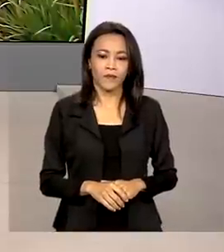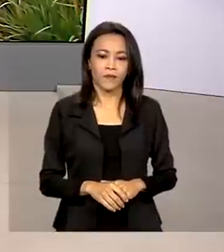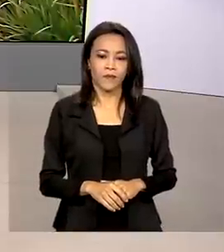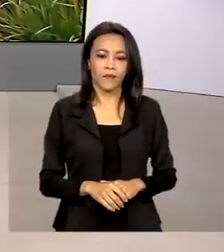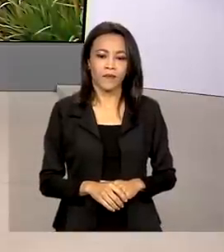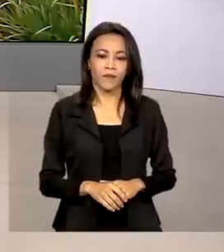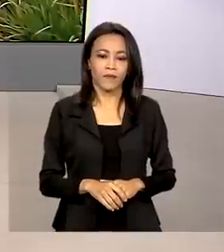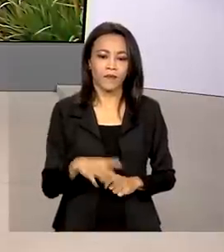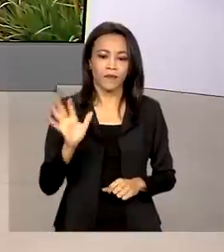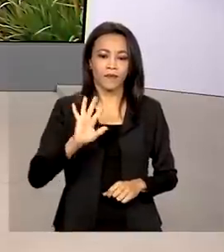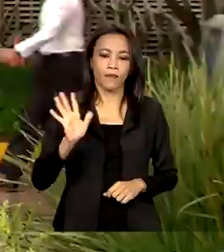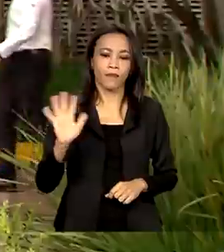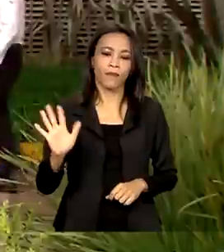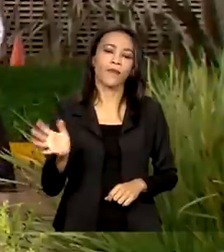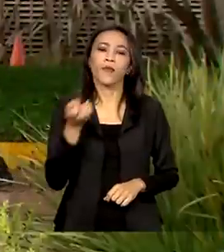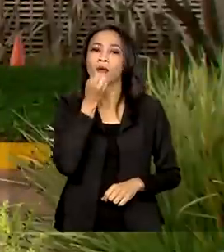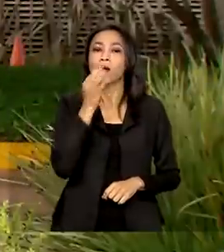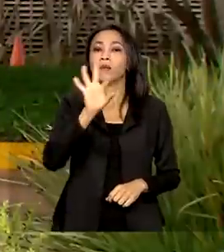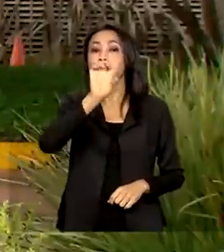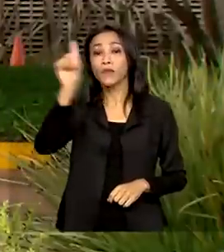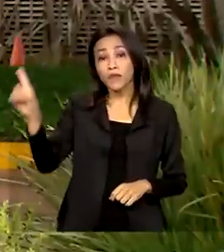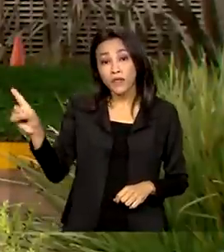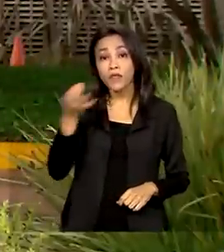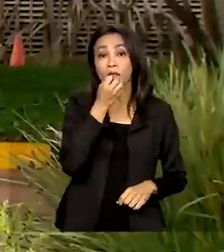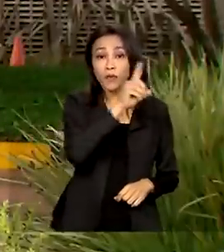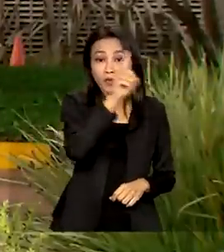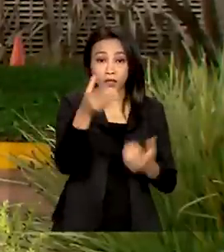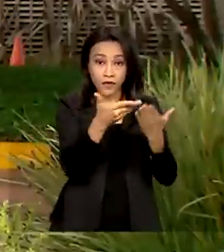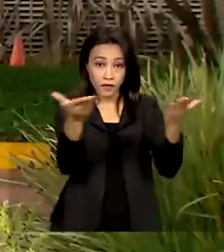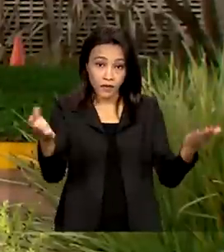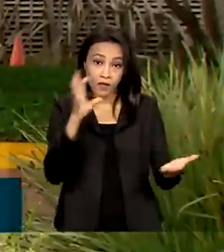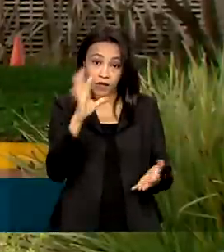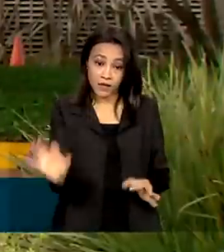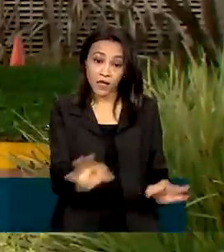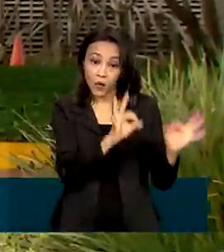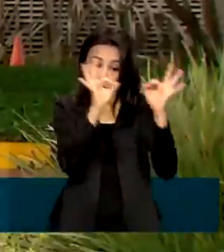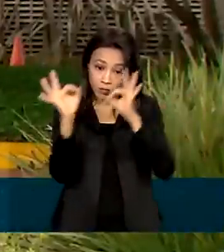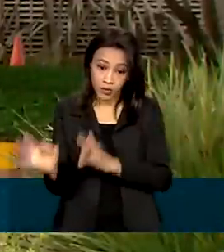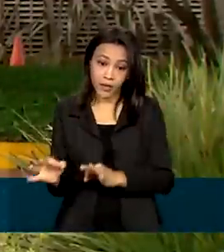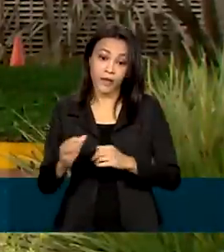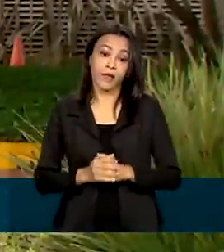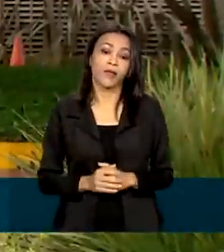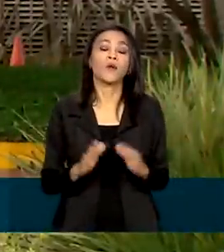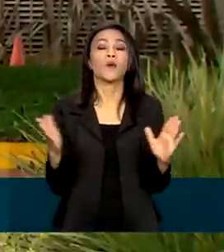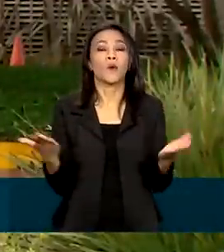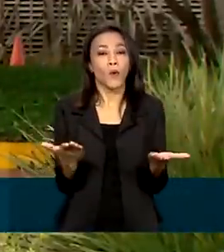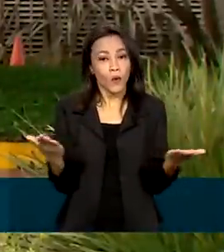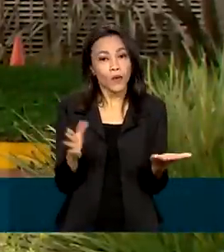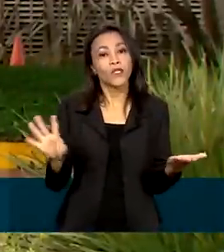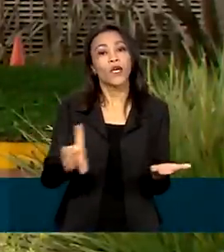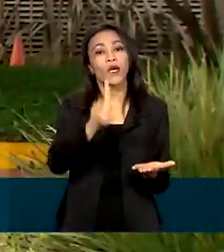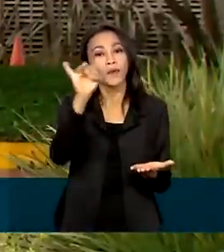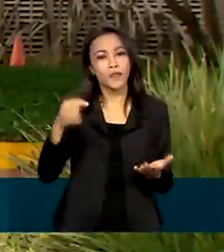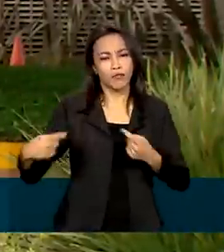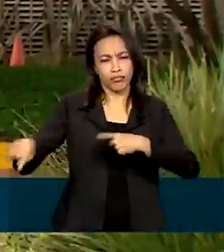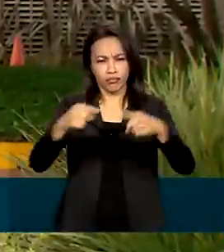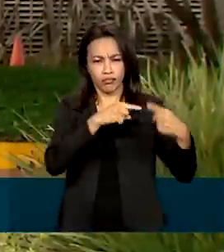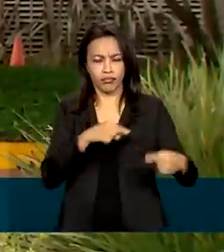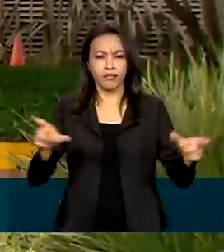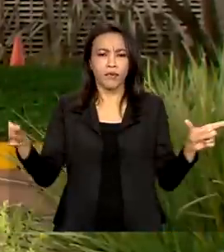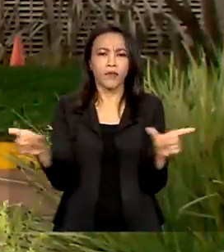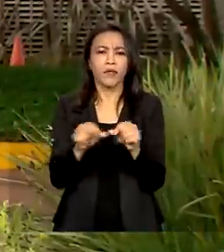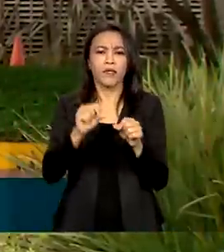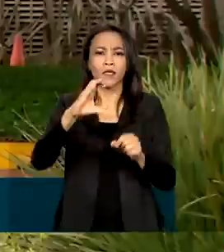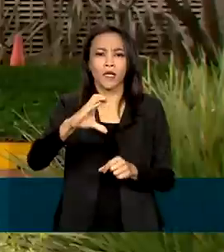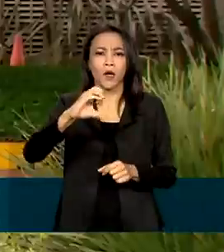Oi, Renata. Bom dia para você. Bom dia a todos que nos acompanham. Pois é, hoje é mais um dia de debates na COP27, em Charme Al-Sheik, no